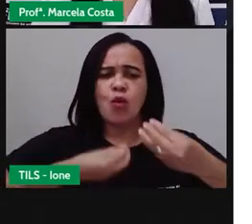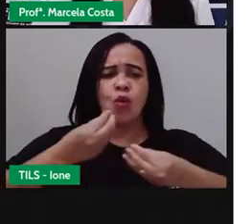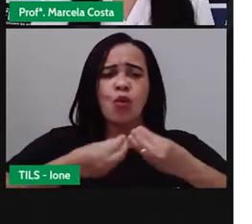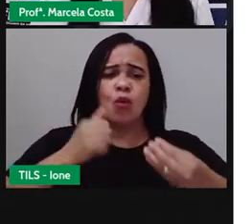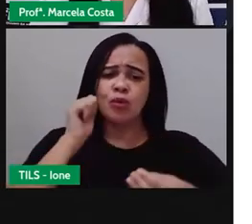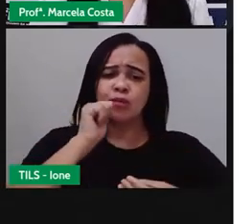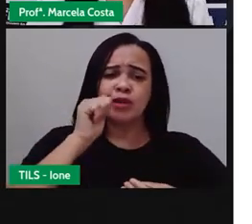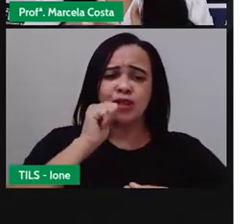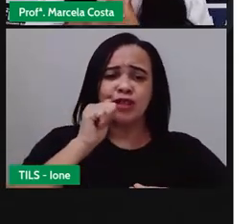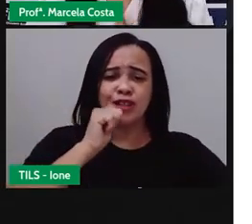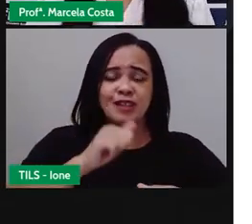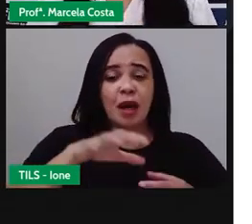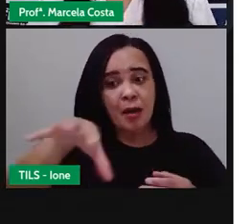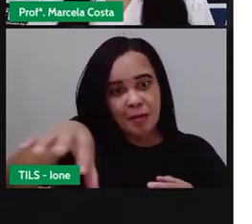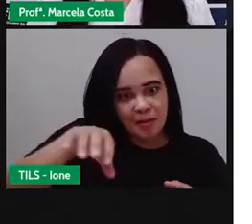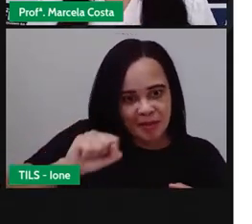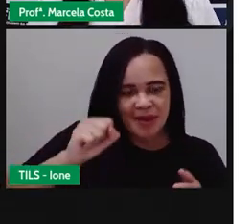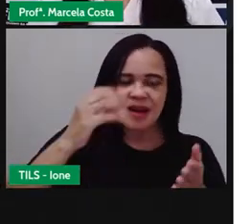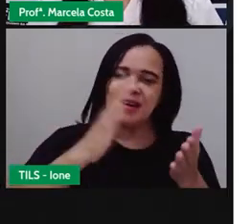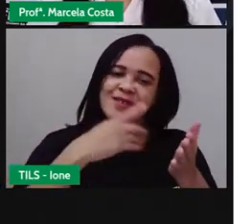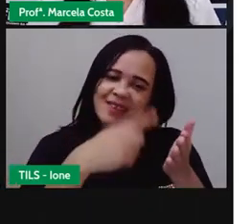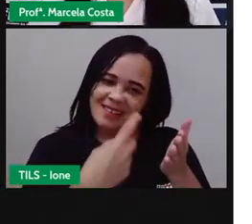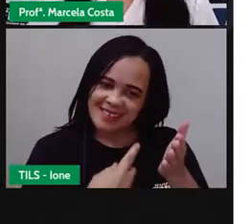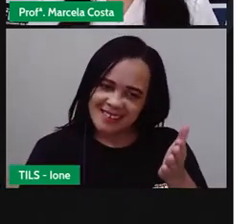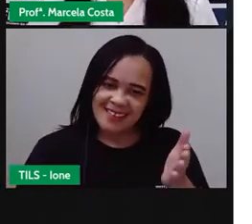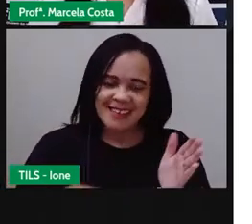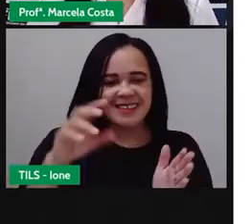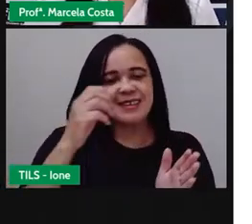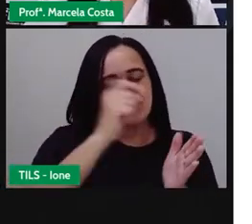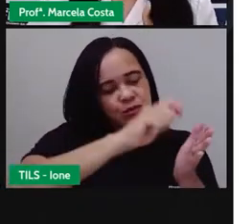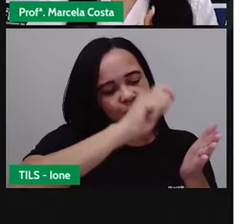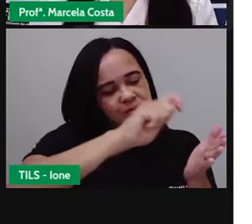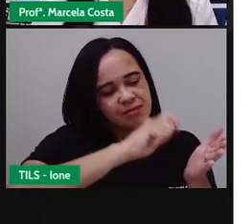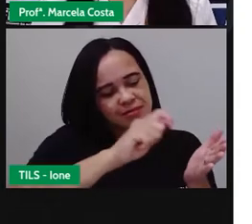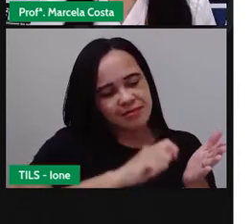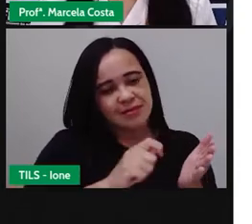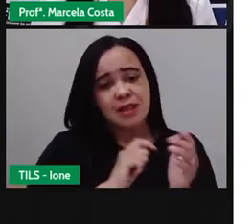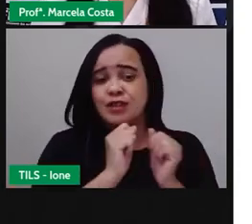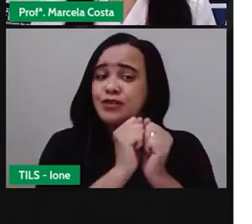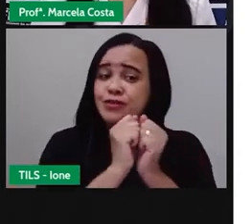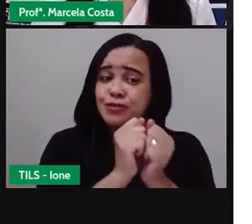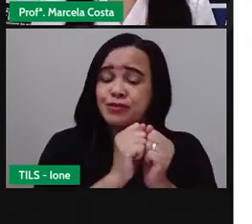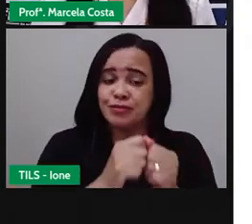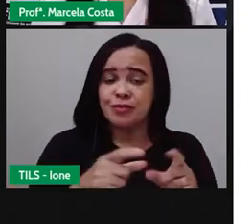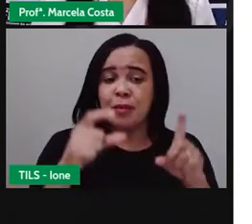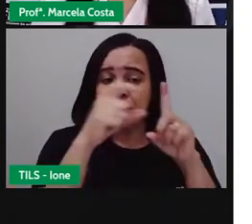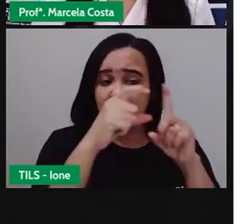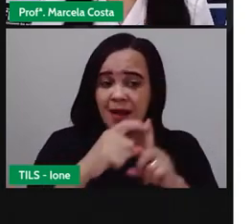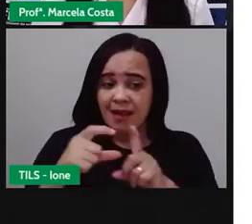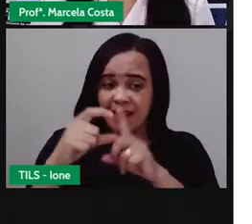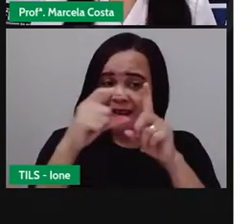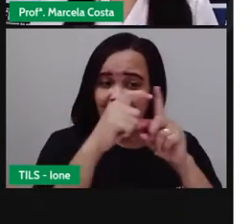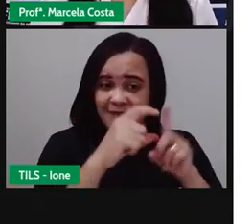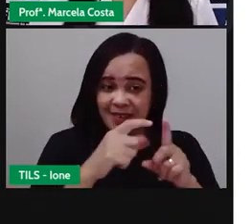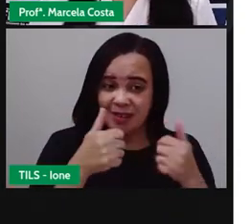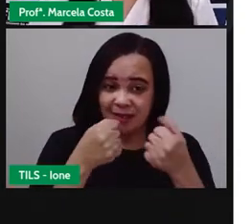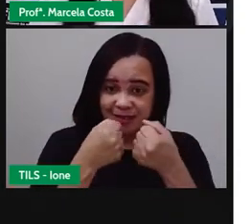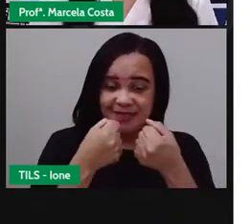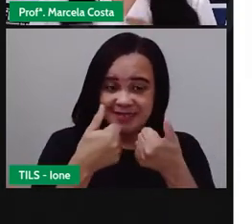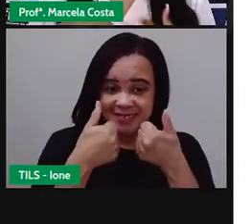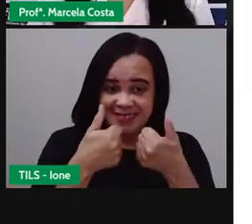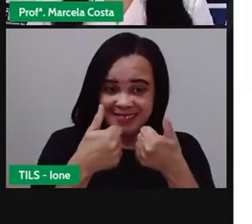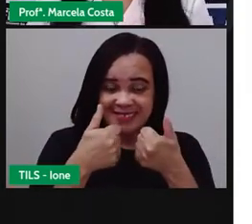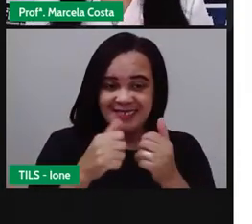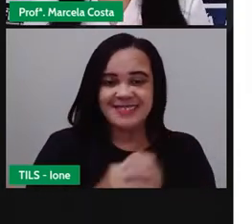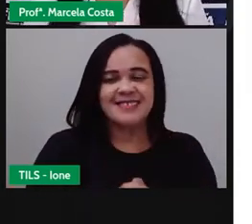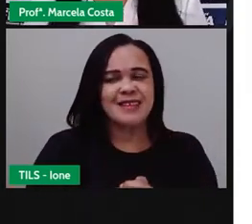caderno para ir acompanhando a escrita dessas palavras, tá bom? Então,